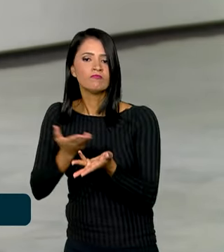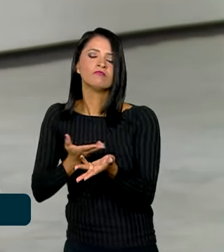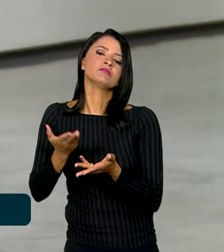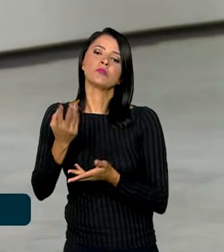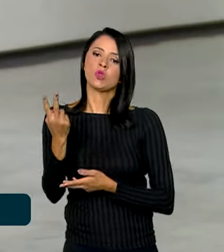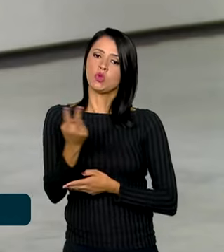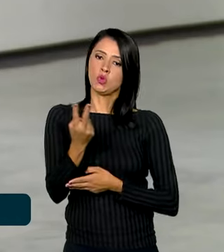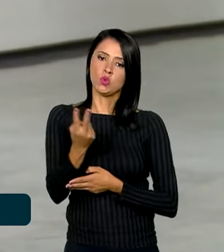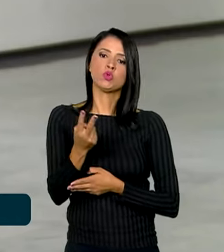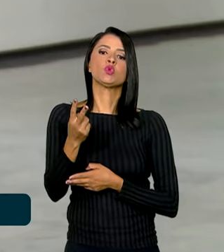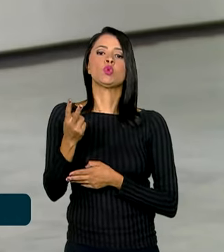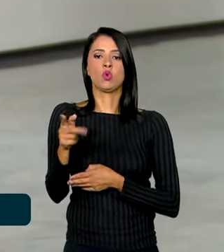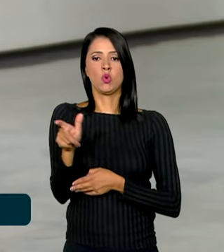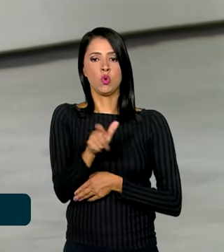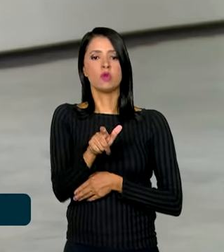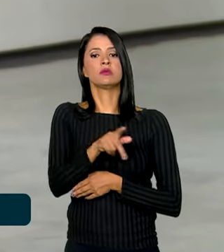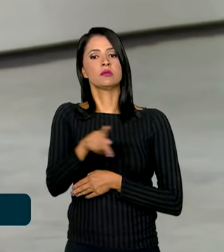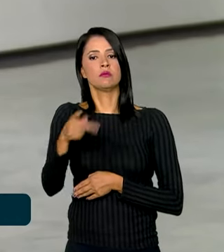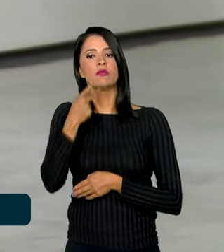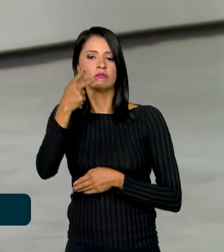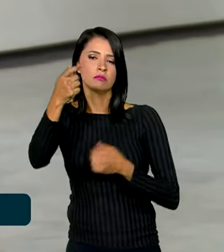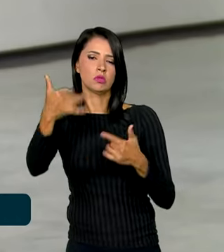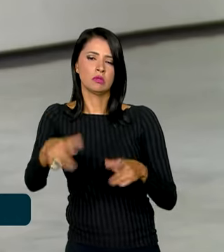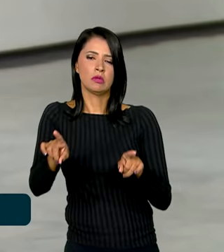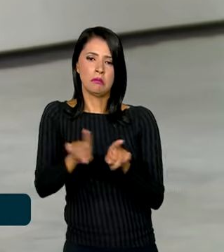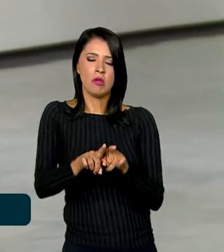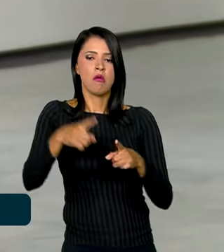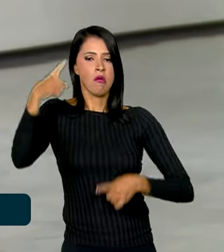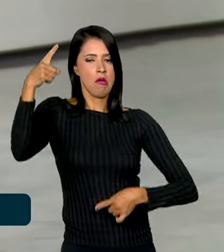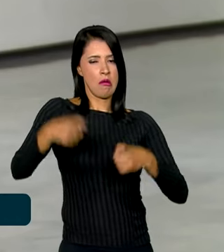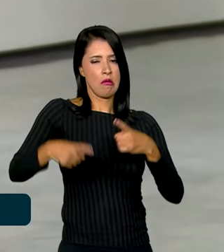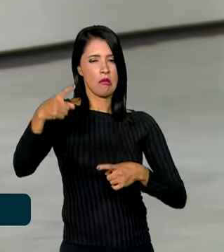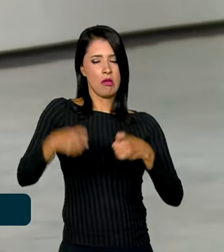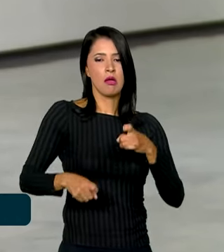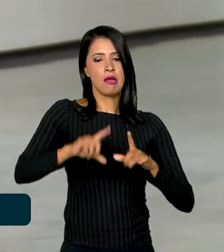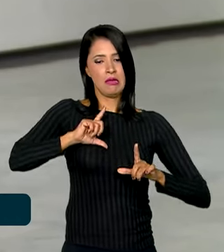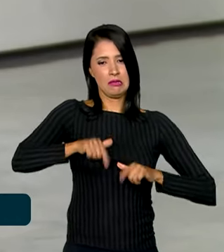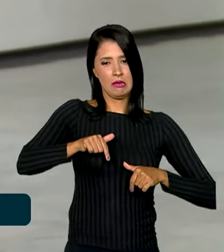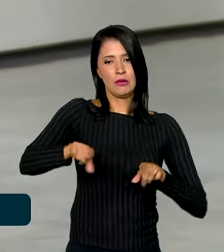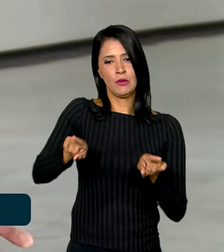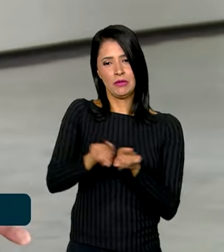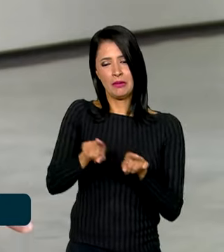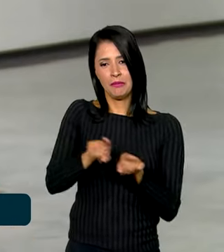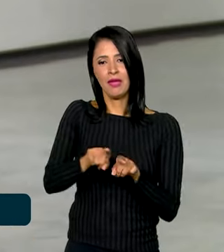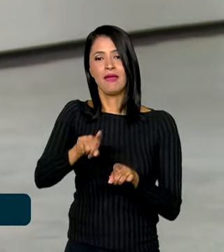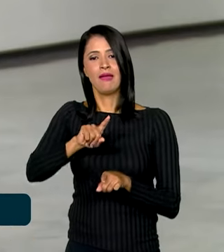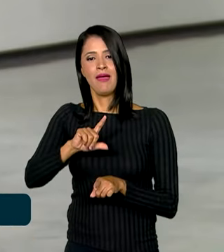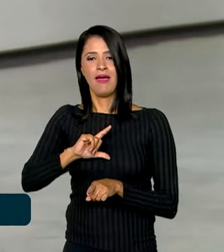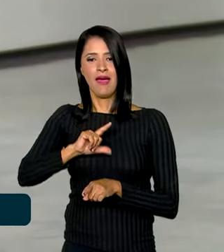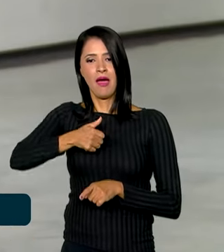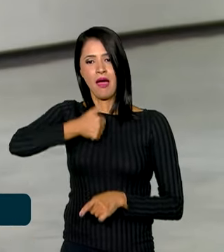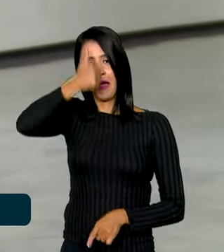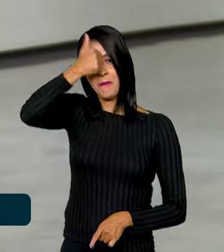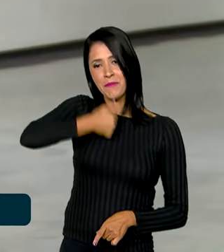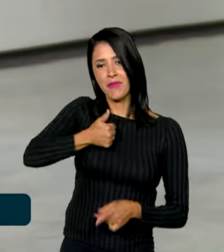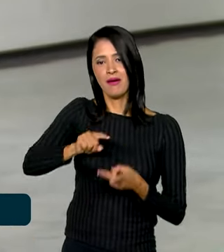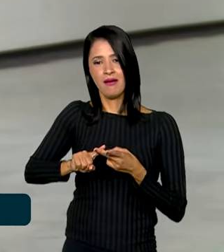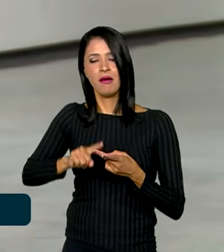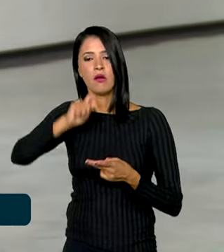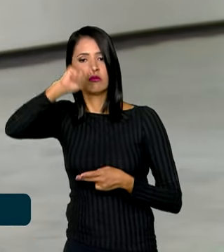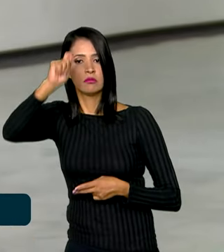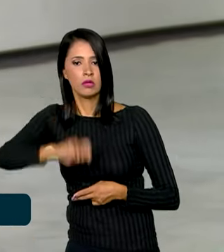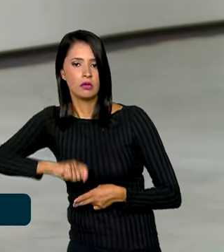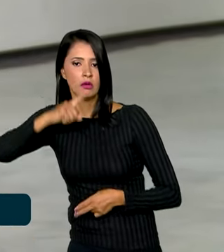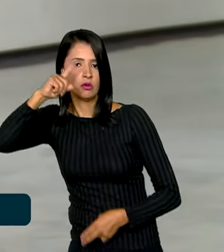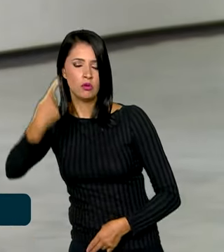Os dois líderes falaram ainda sobre as guerras entre Israel e o Hamas e entre a Ucrânia e a Rússia e fizeram um